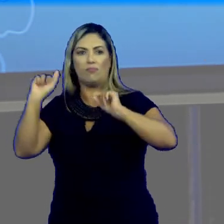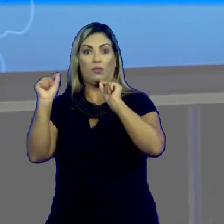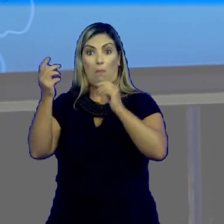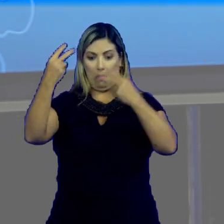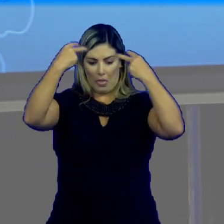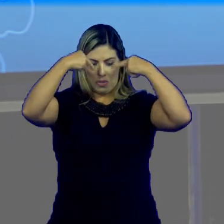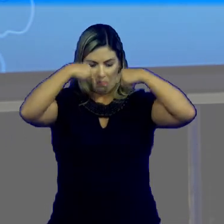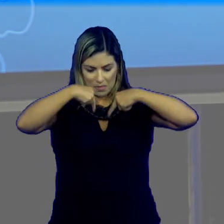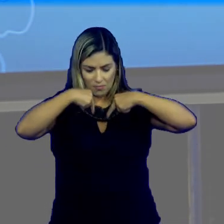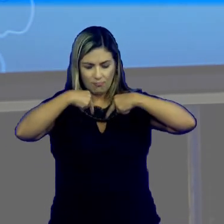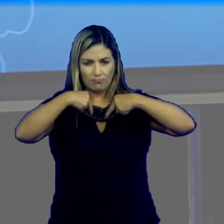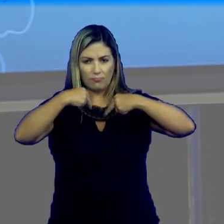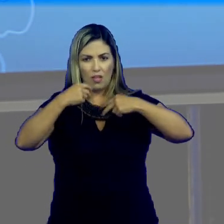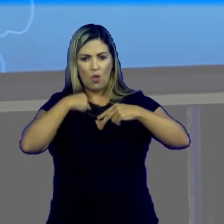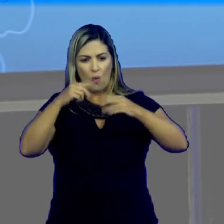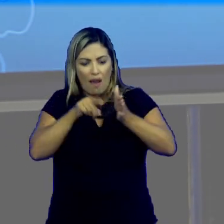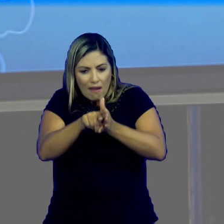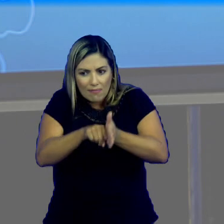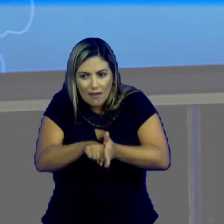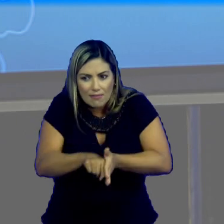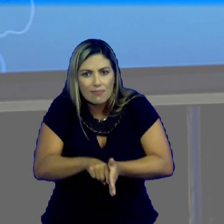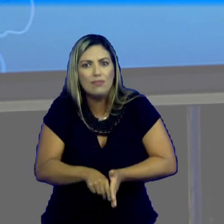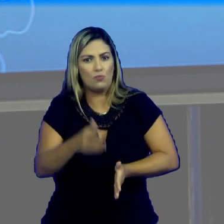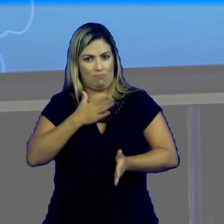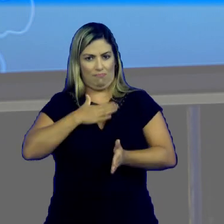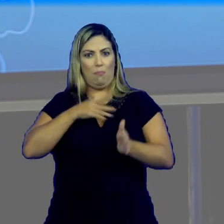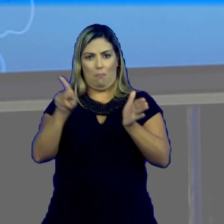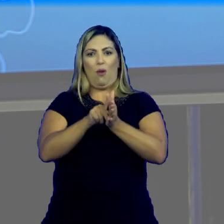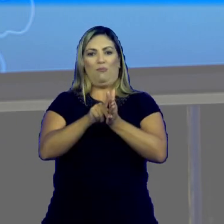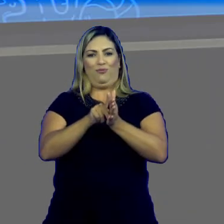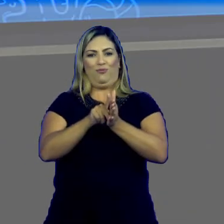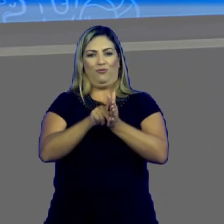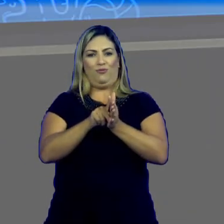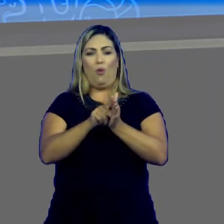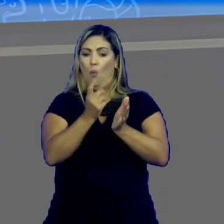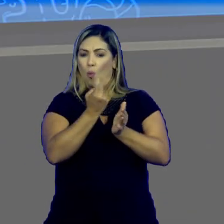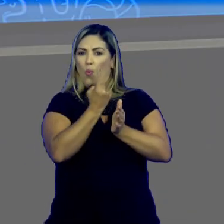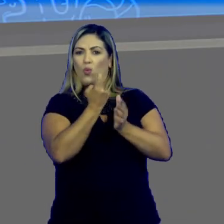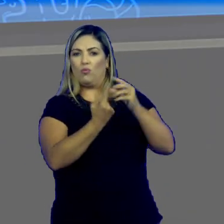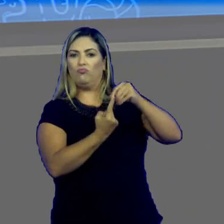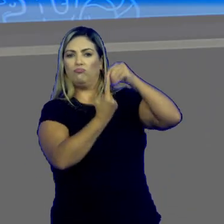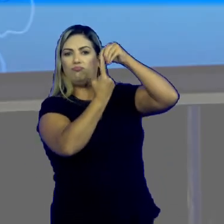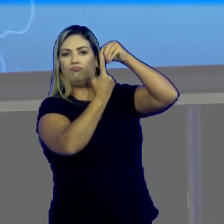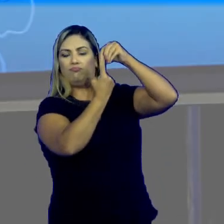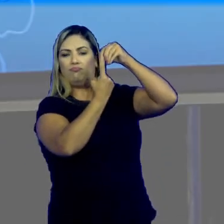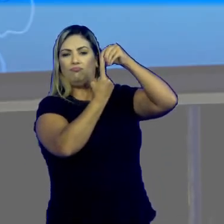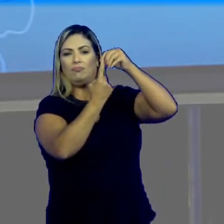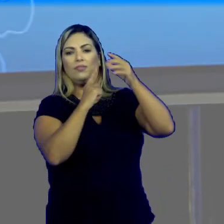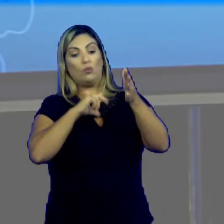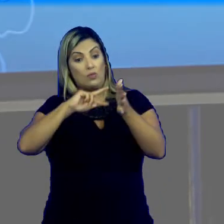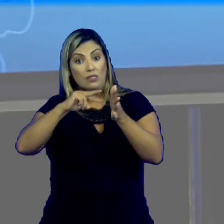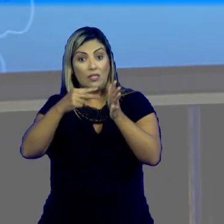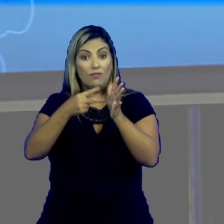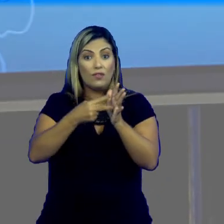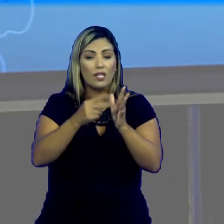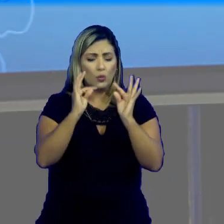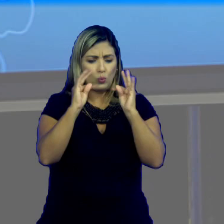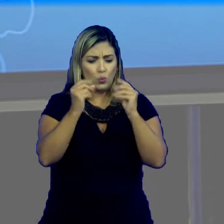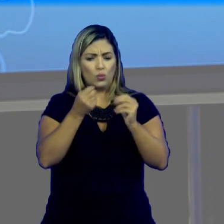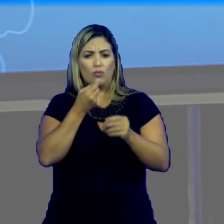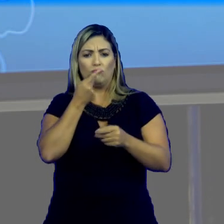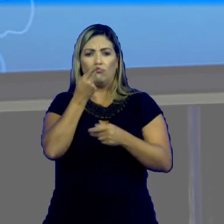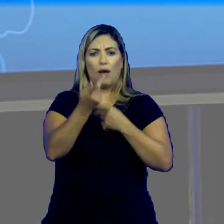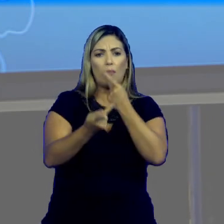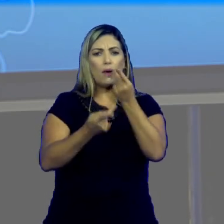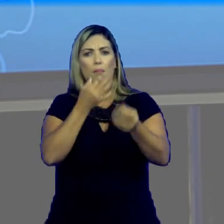outro. É para mim, o meu olhar é voltado para mim mesma. Unilateralidade significa que tudo aquilo que